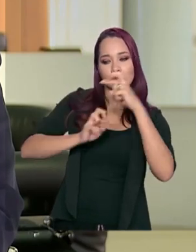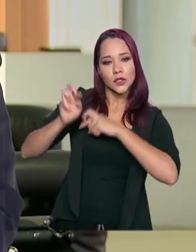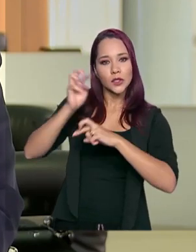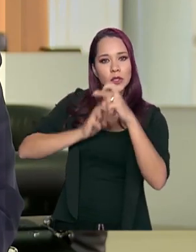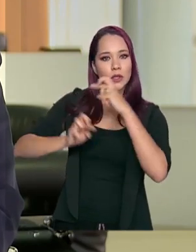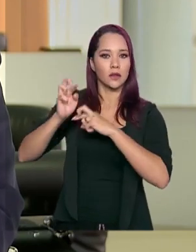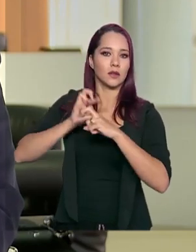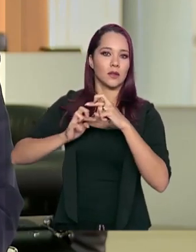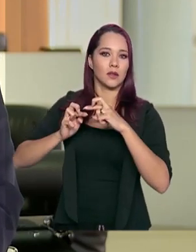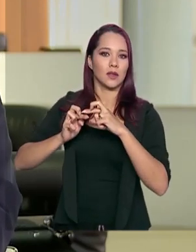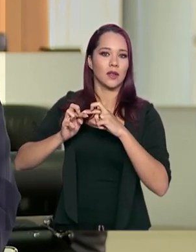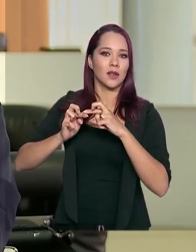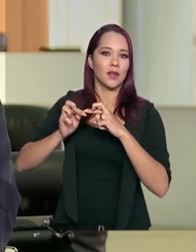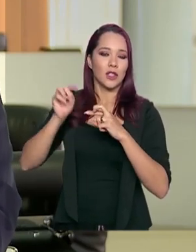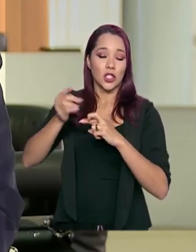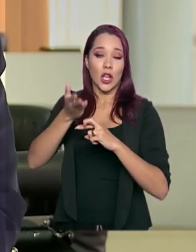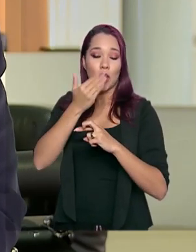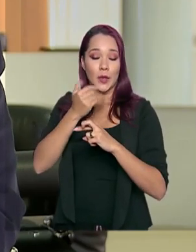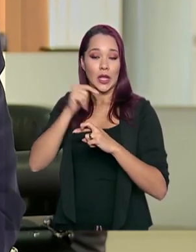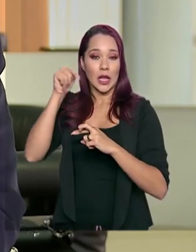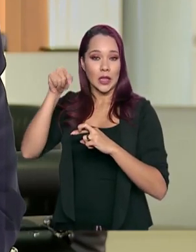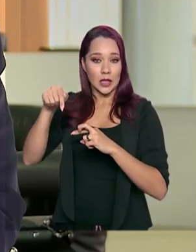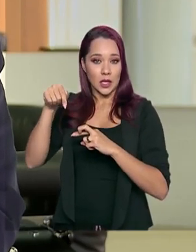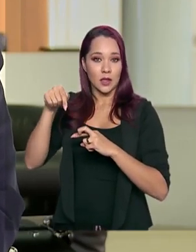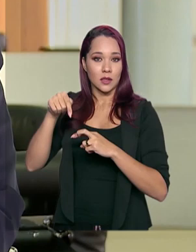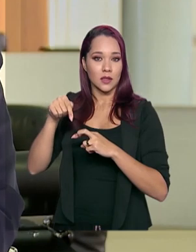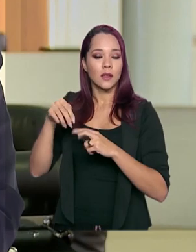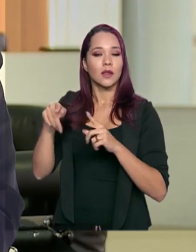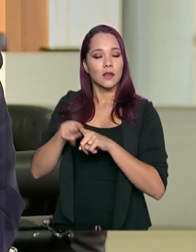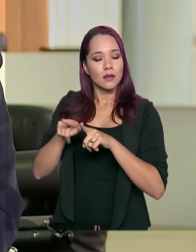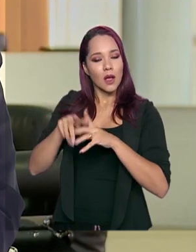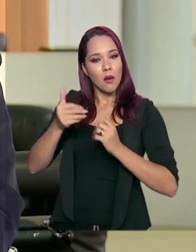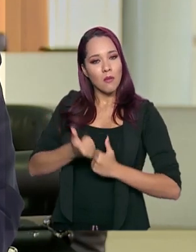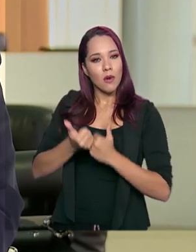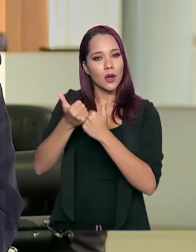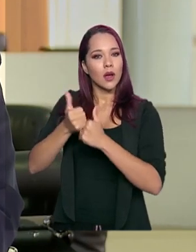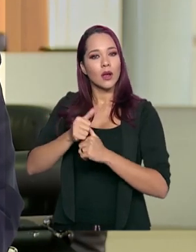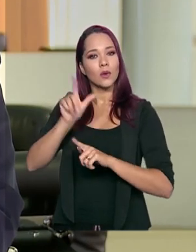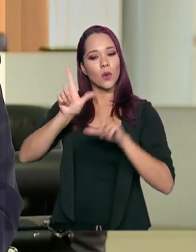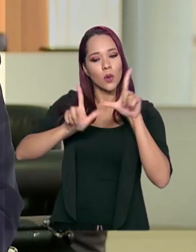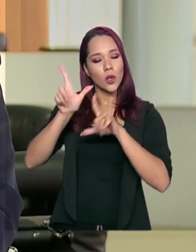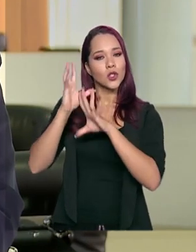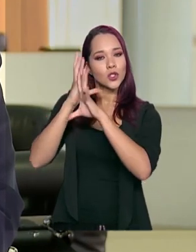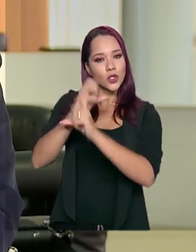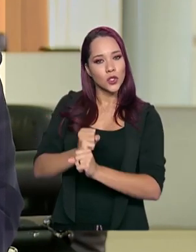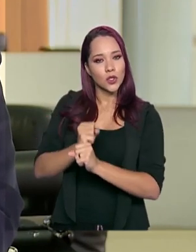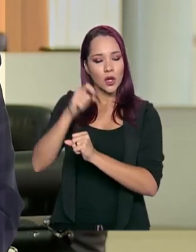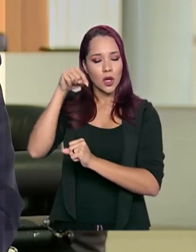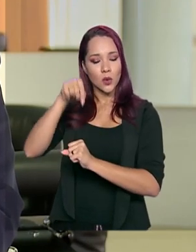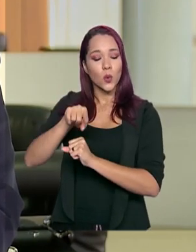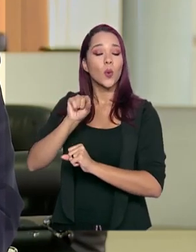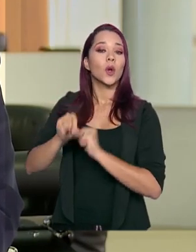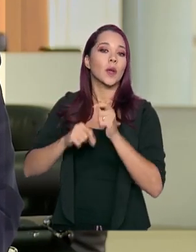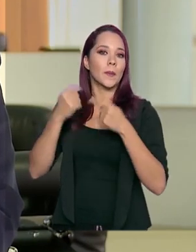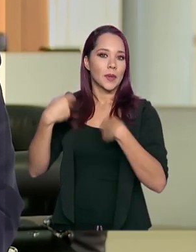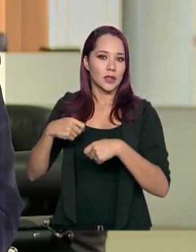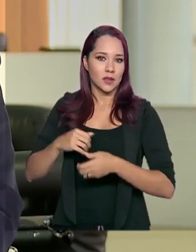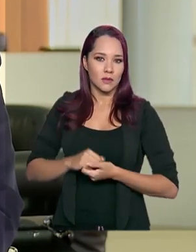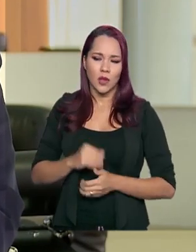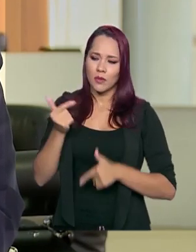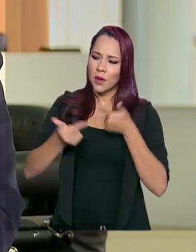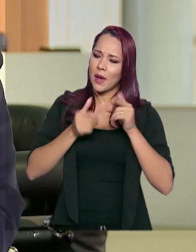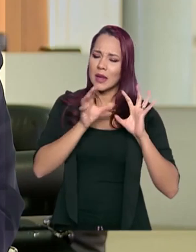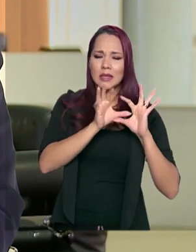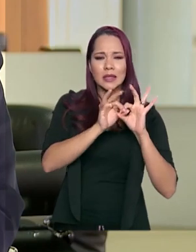a vigilância alimentar nesse contexto e apoiando, inclusive, com logística naquilo que for necessário. Então, há um trabalho integrado, sem